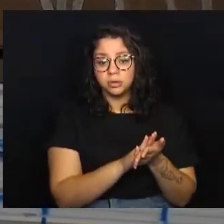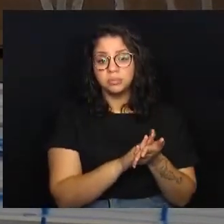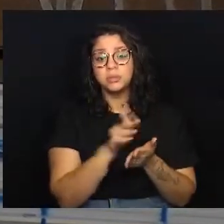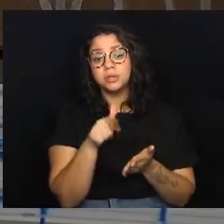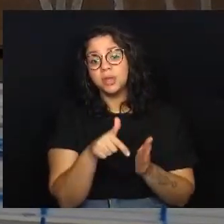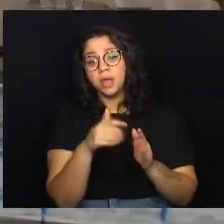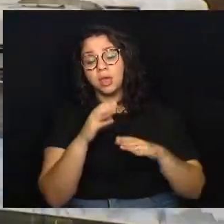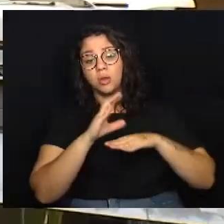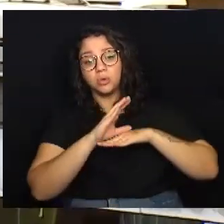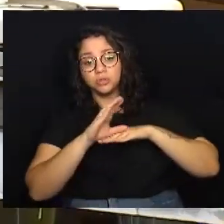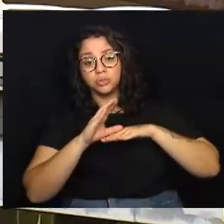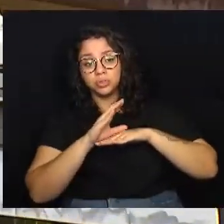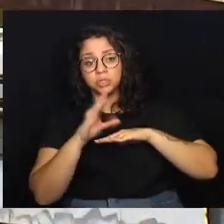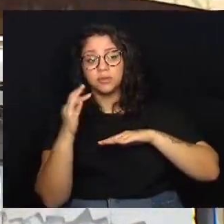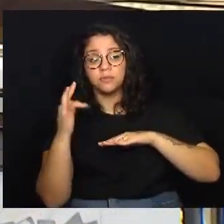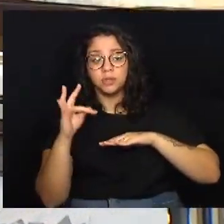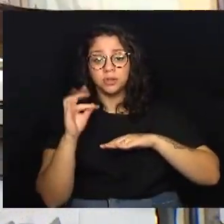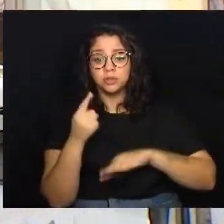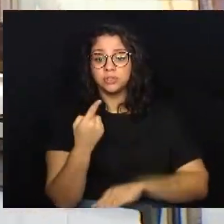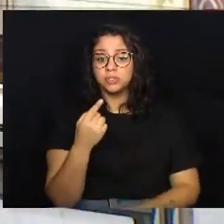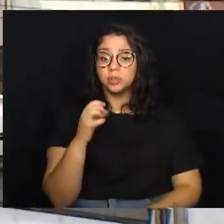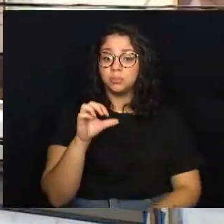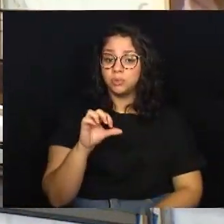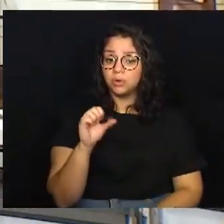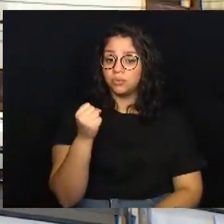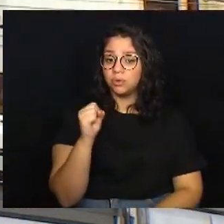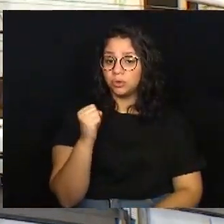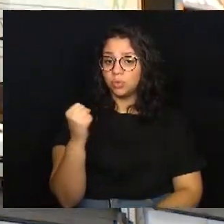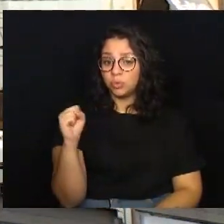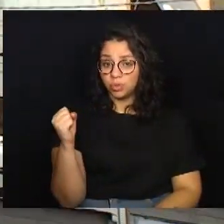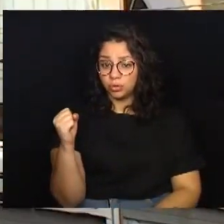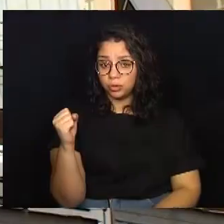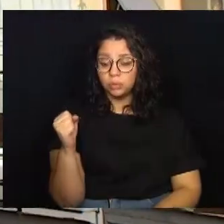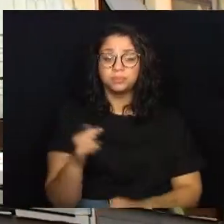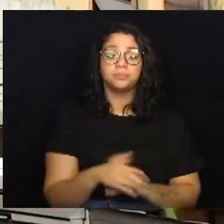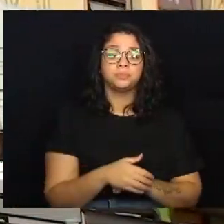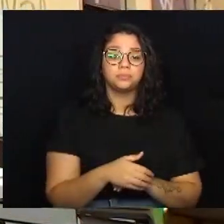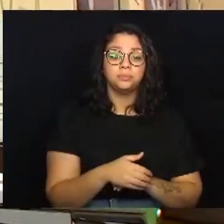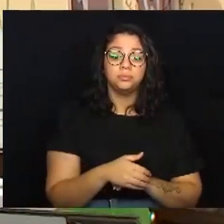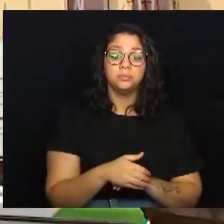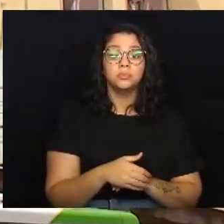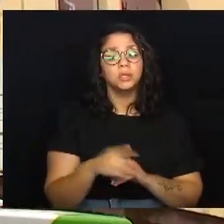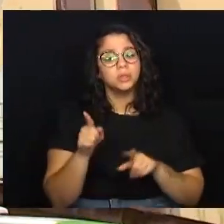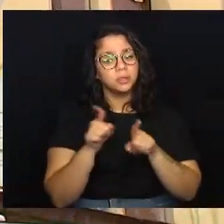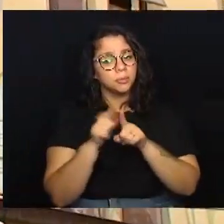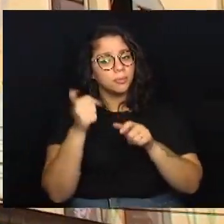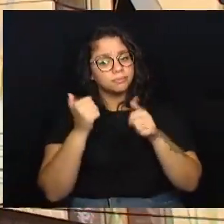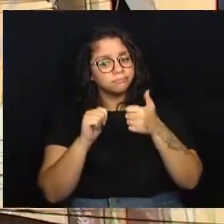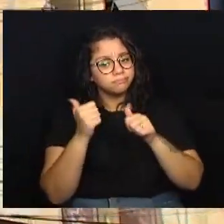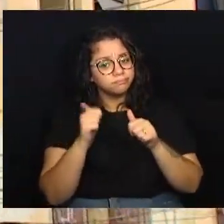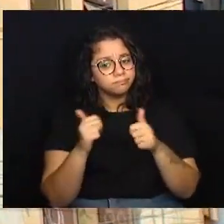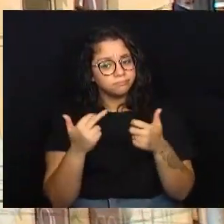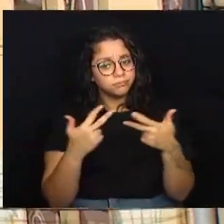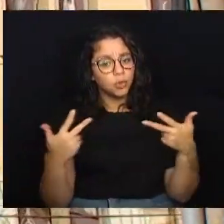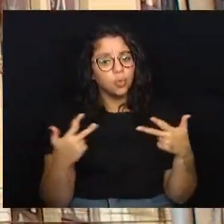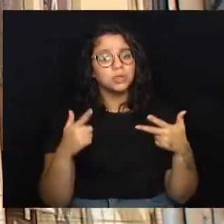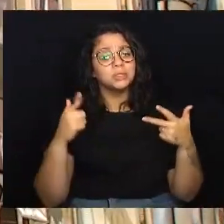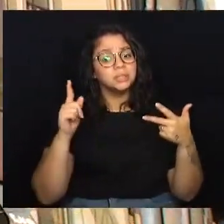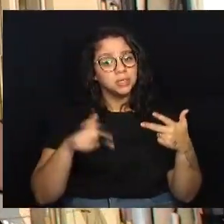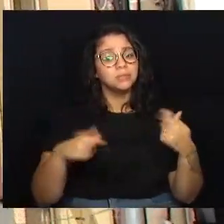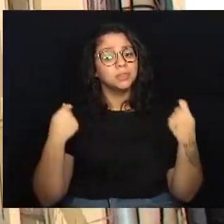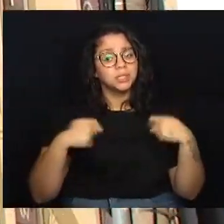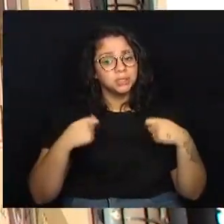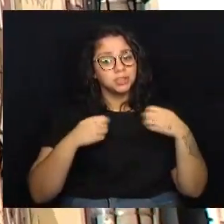sociais, como determina a Constituição Federal de 1988, e avaliar as ações